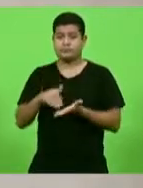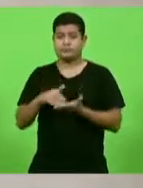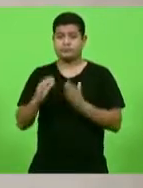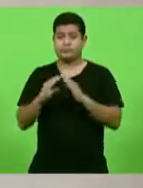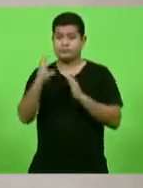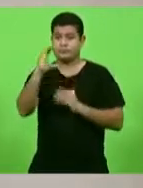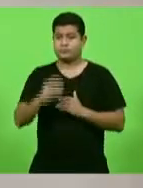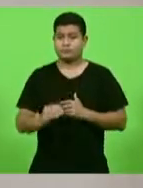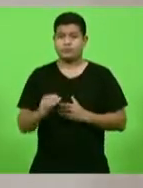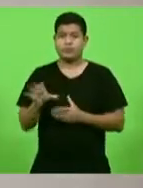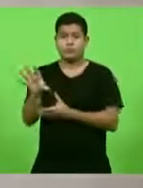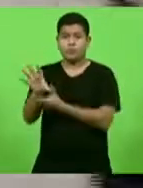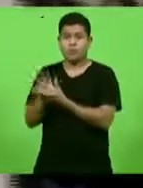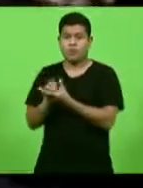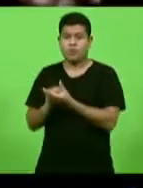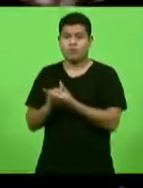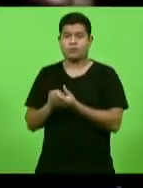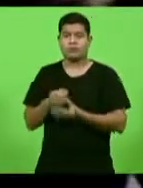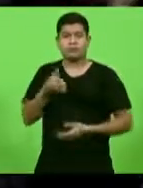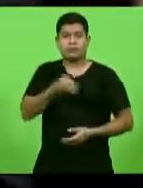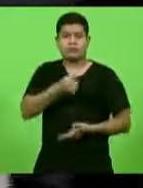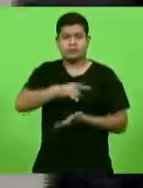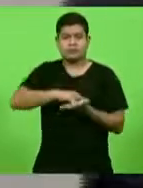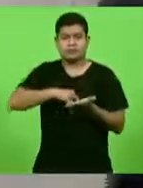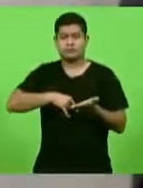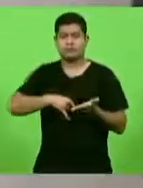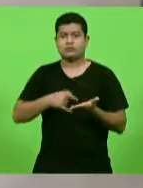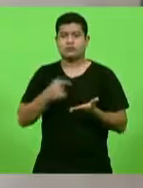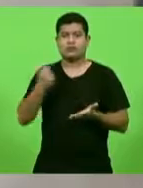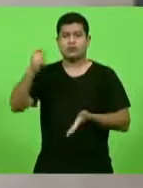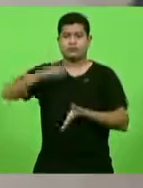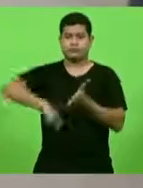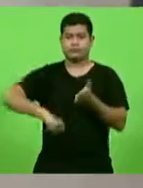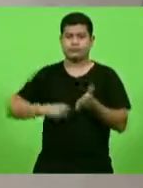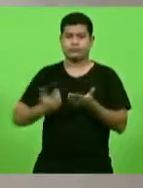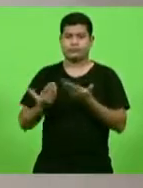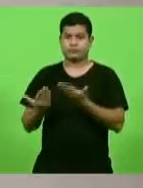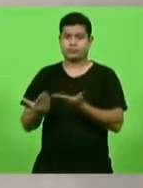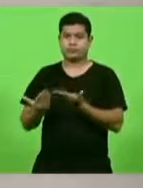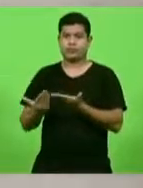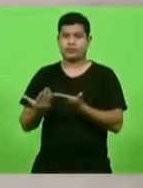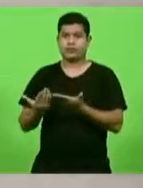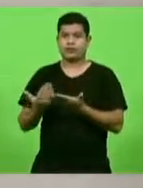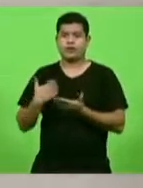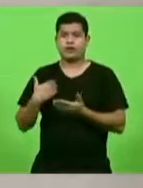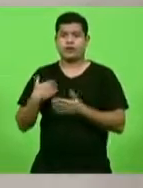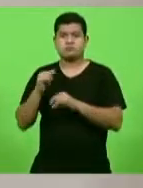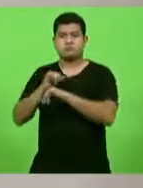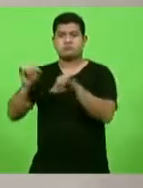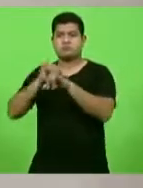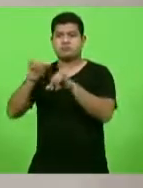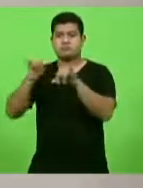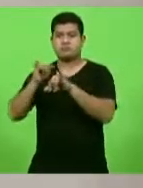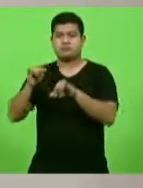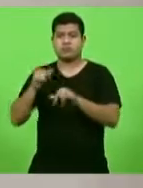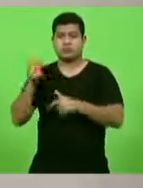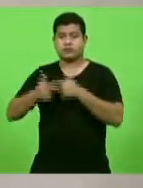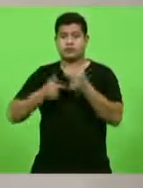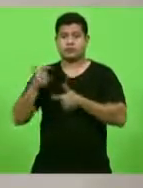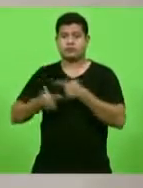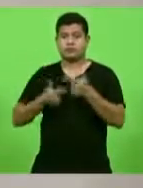cópias dos seis contratos firmados com agências de propaganda para prestação de serviços